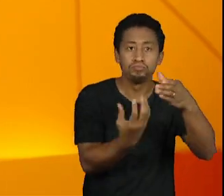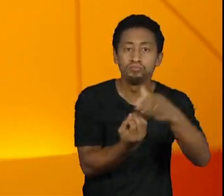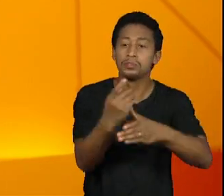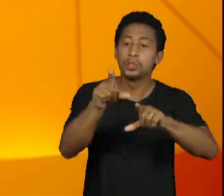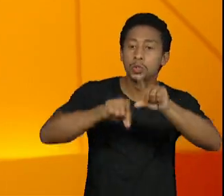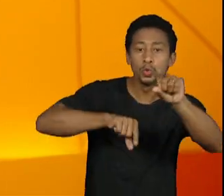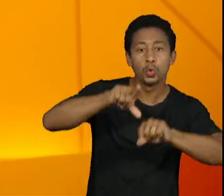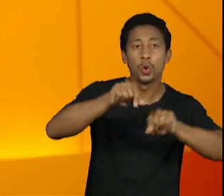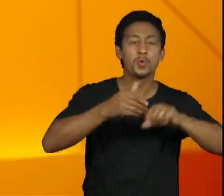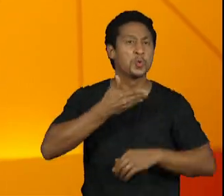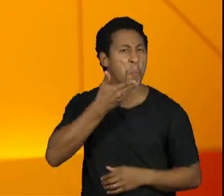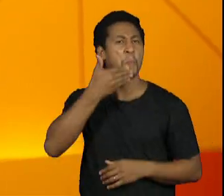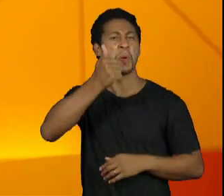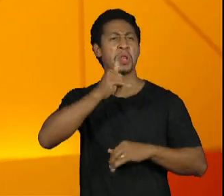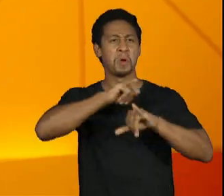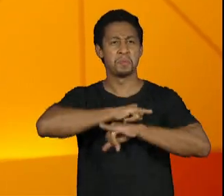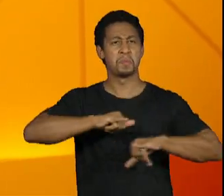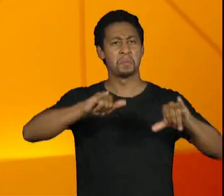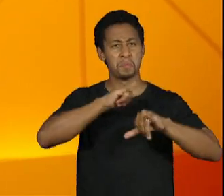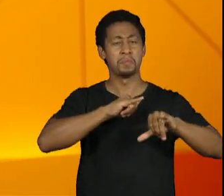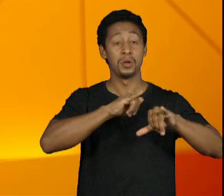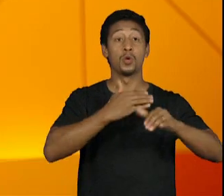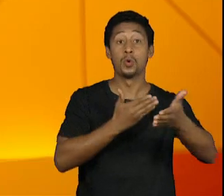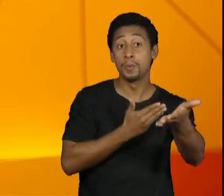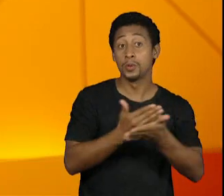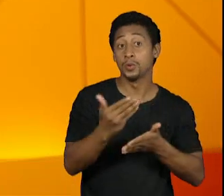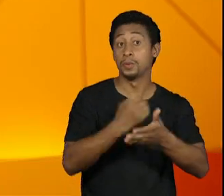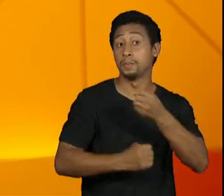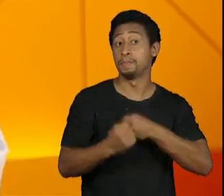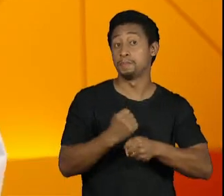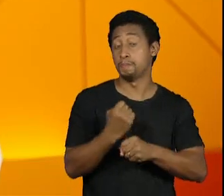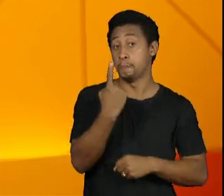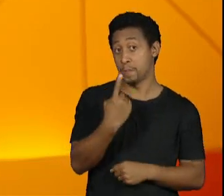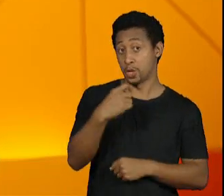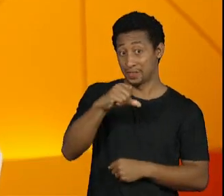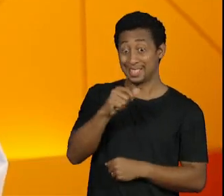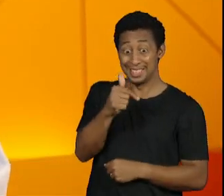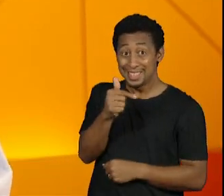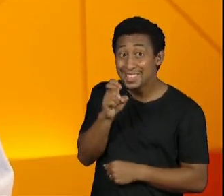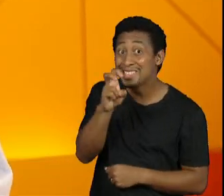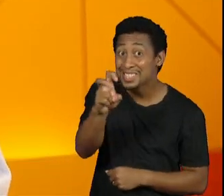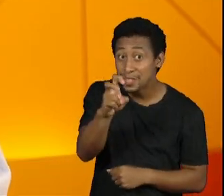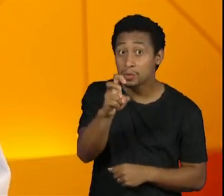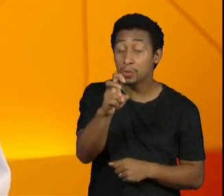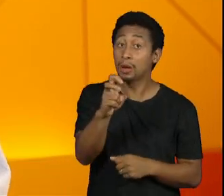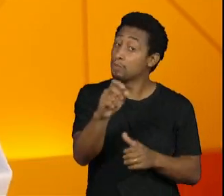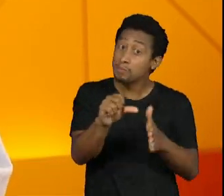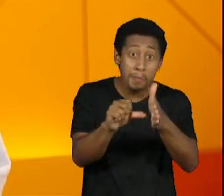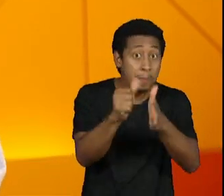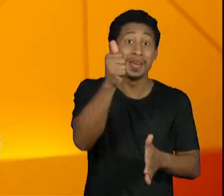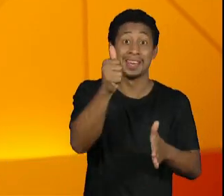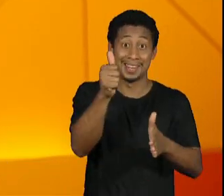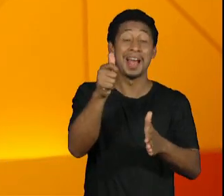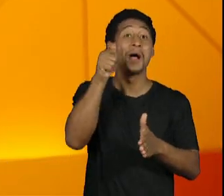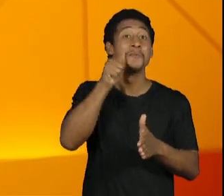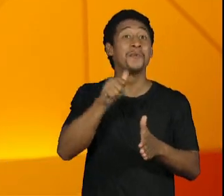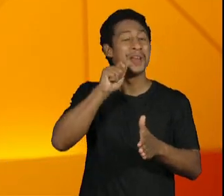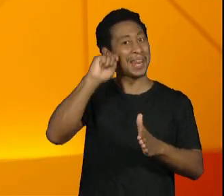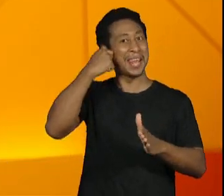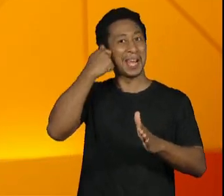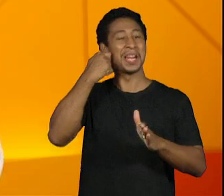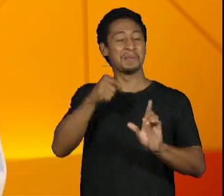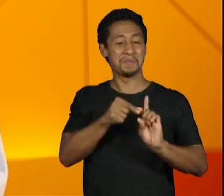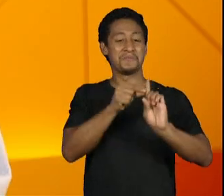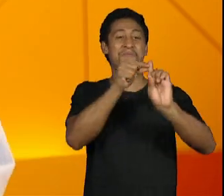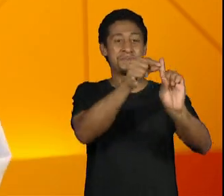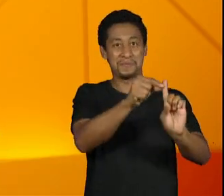desde 1975 pela primeira vez na sua história a atual diretoria é de uma mulher preta